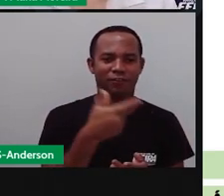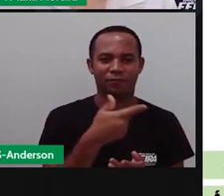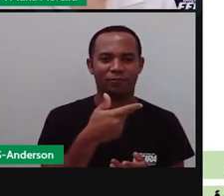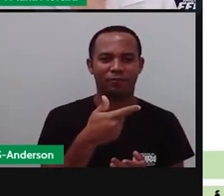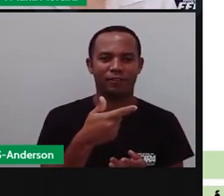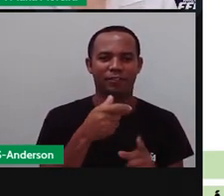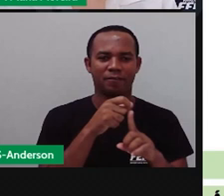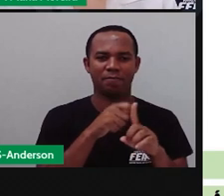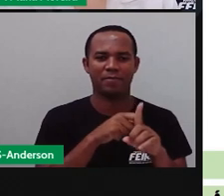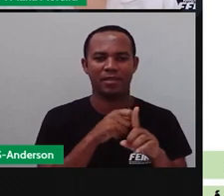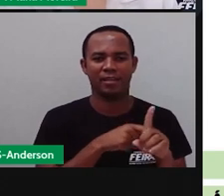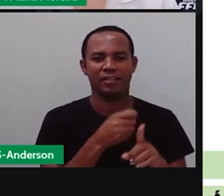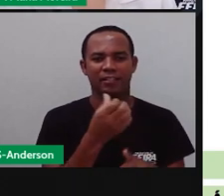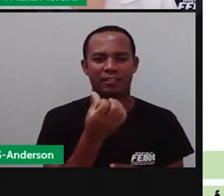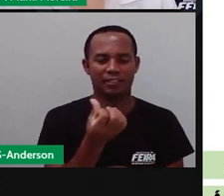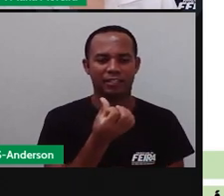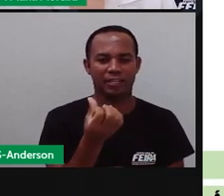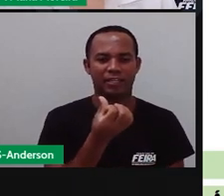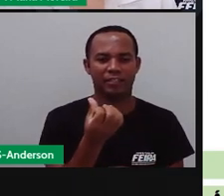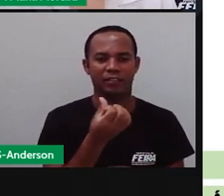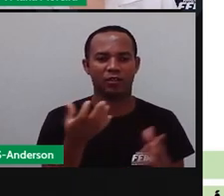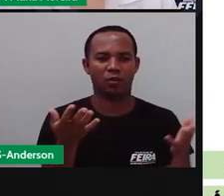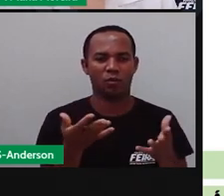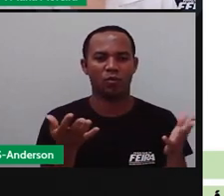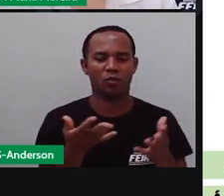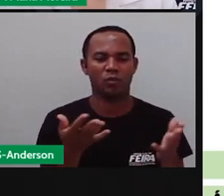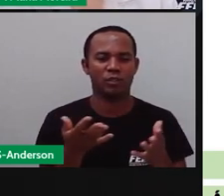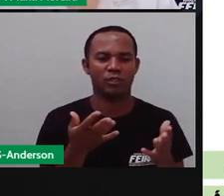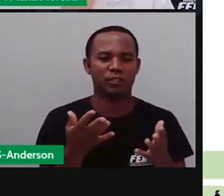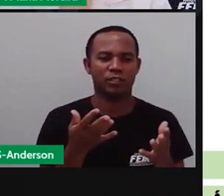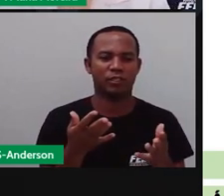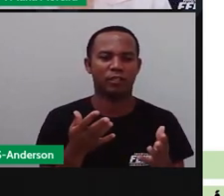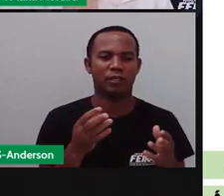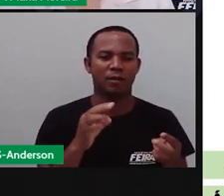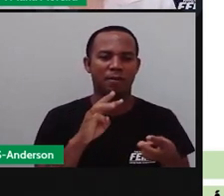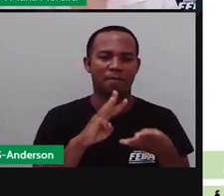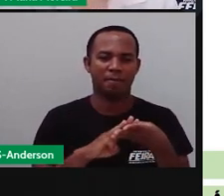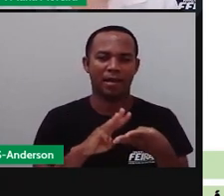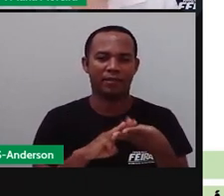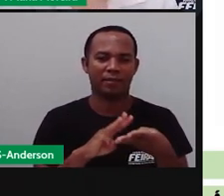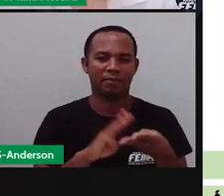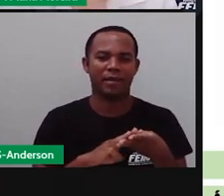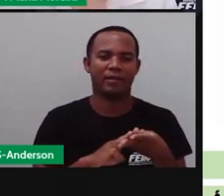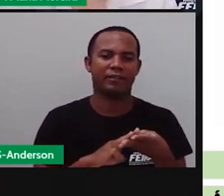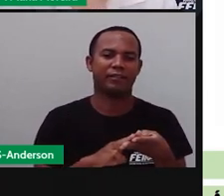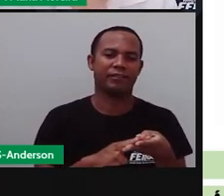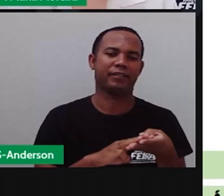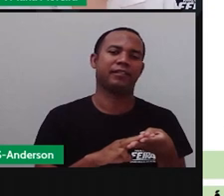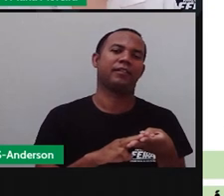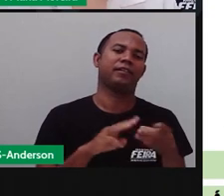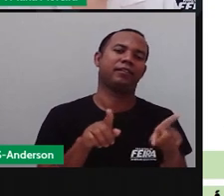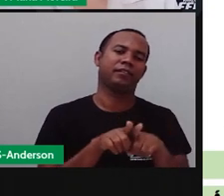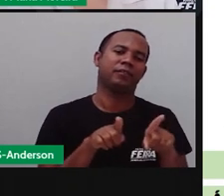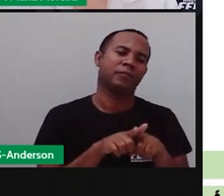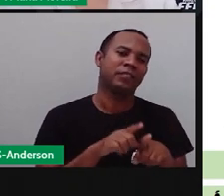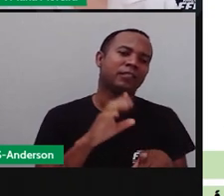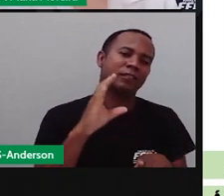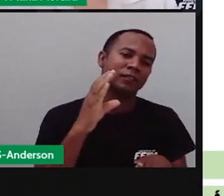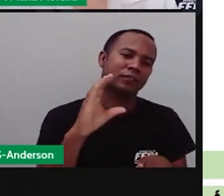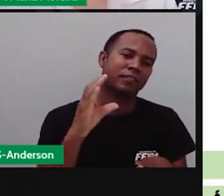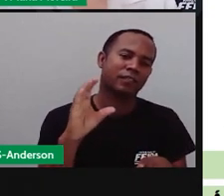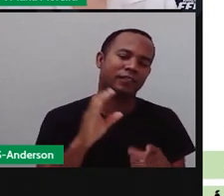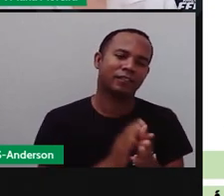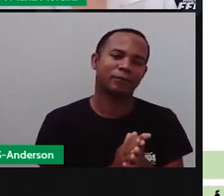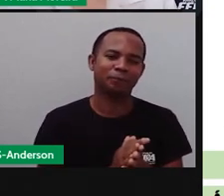2021, nossa área de conhecimento interdisciplinar, matemática e ciências da natureza. Pró